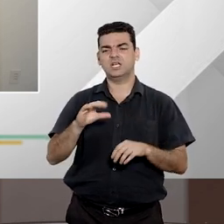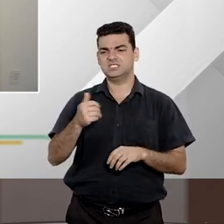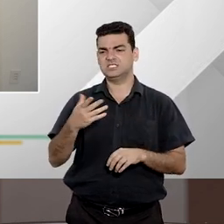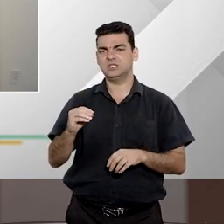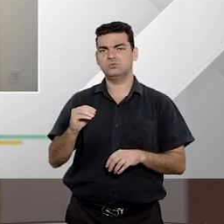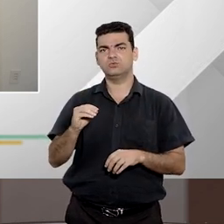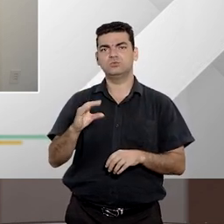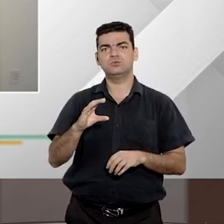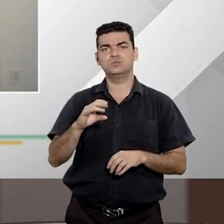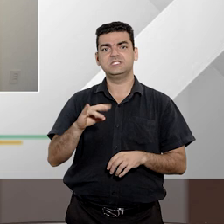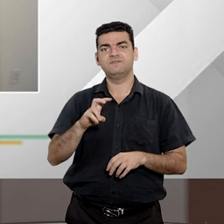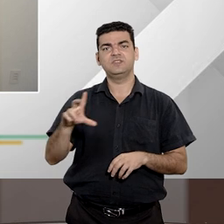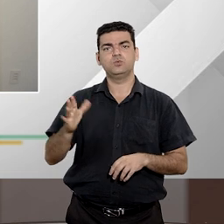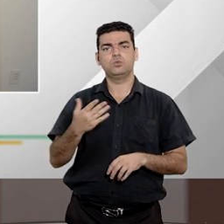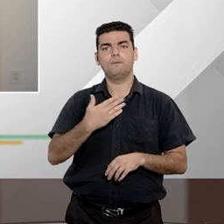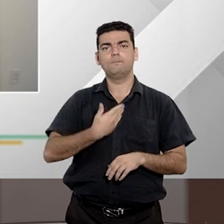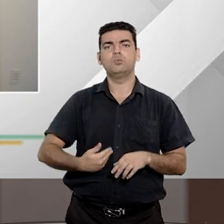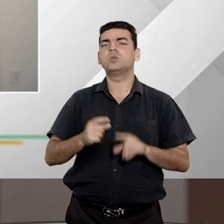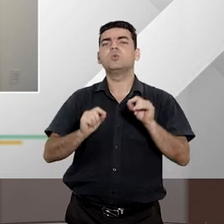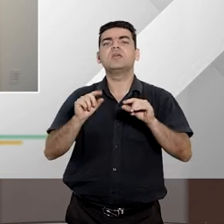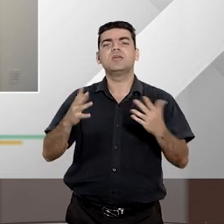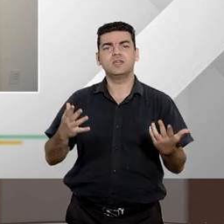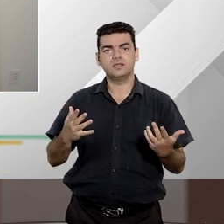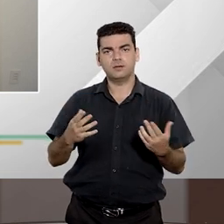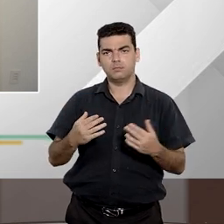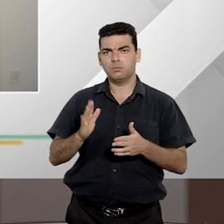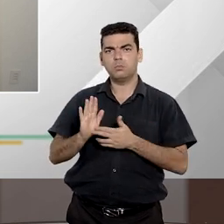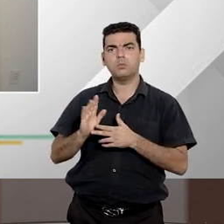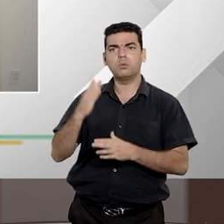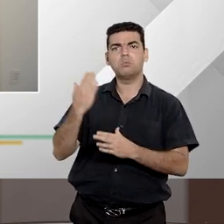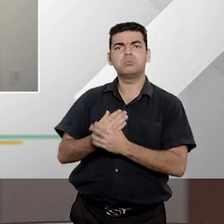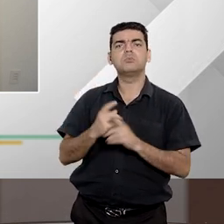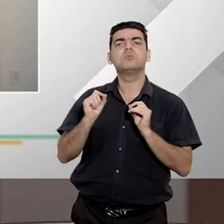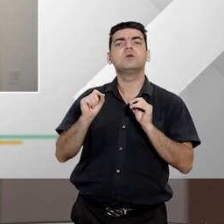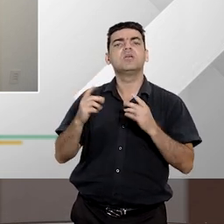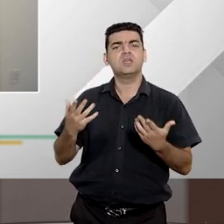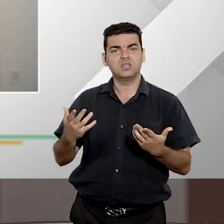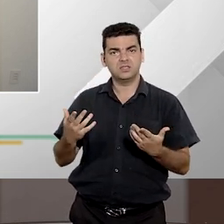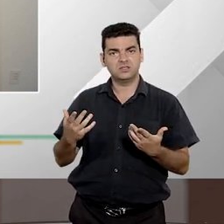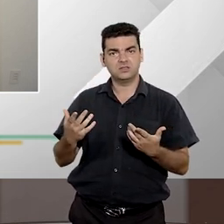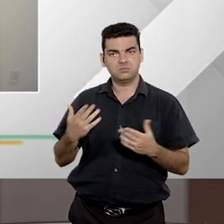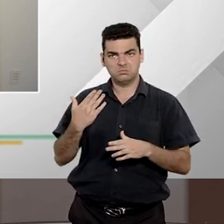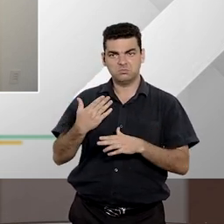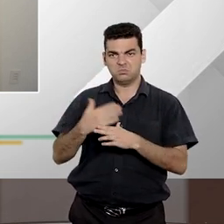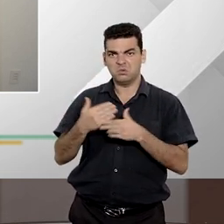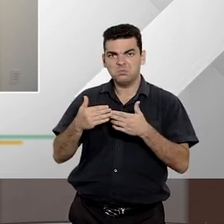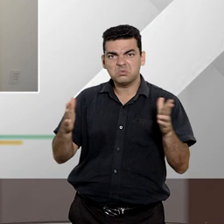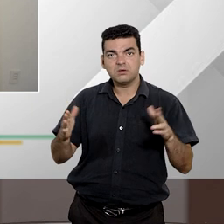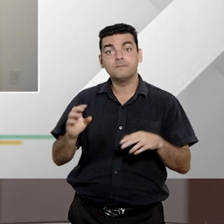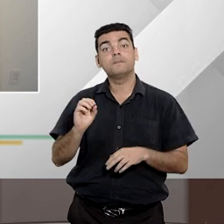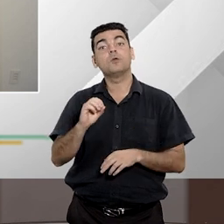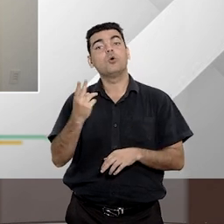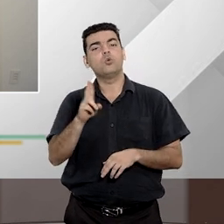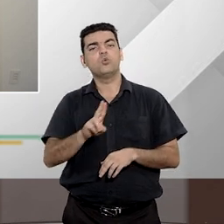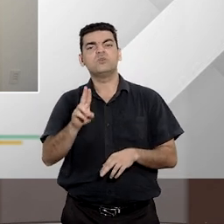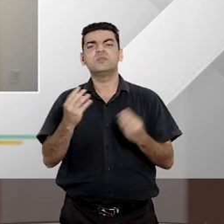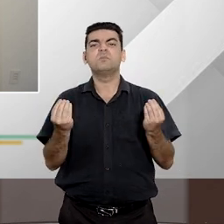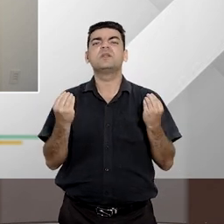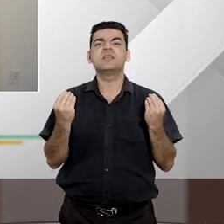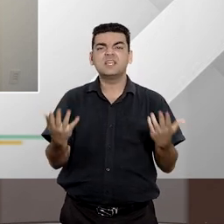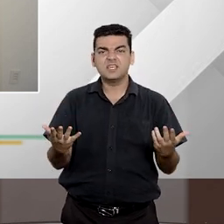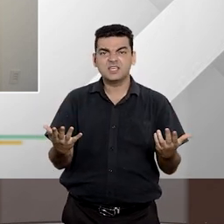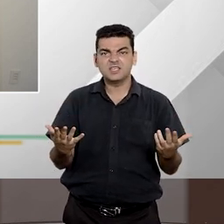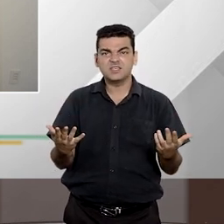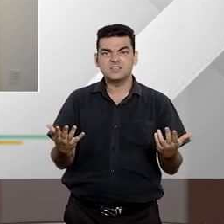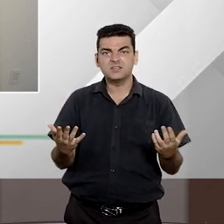básica, bem elementar. Quem pode propor esse tipo de remédio constitucional e para que ele serve em linhas